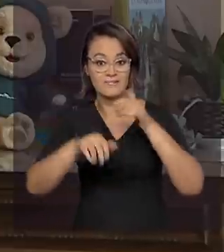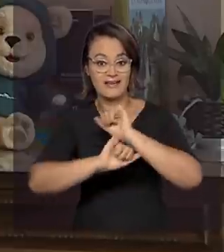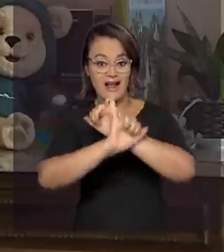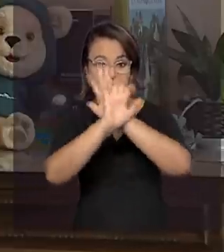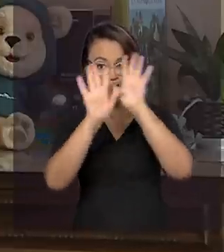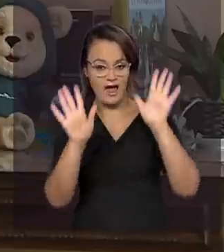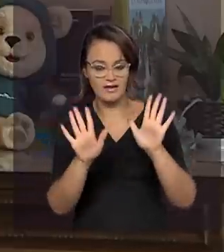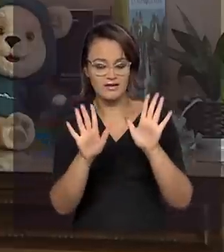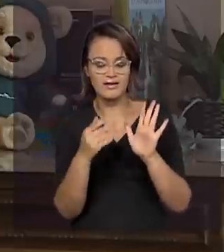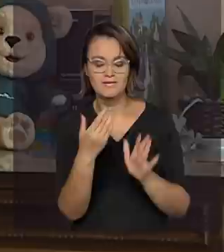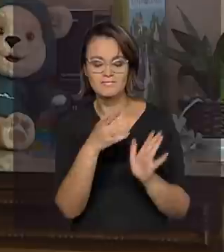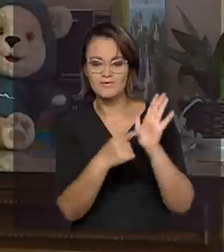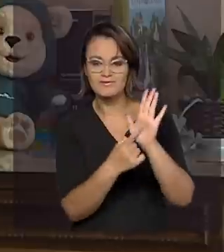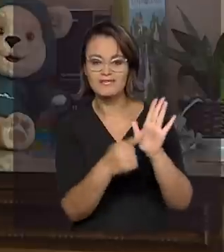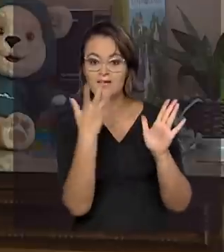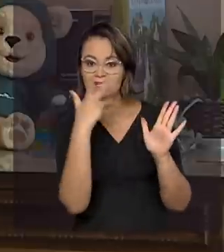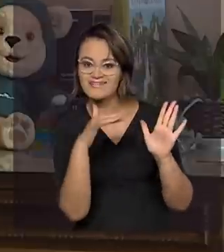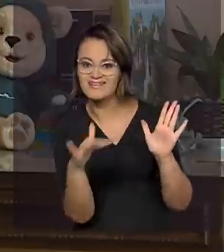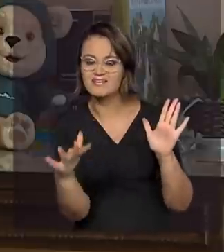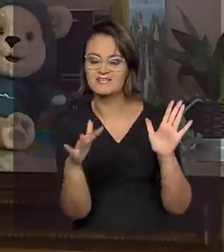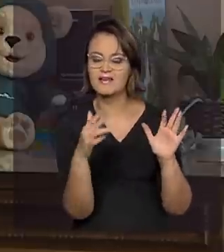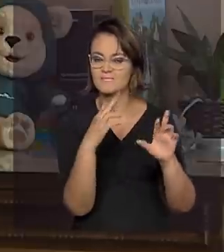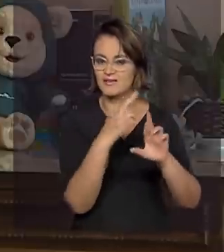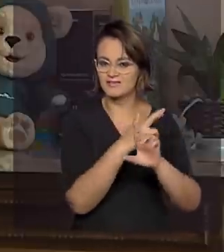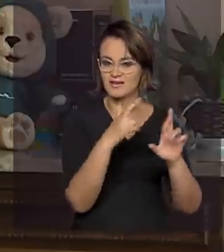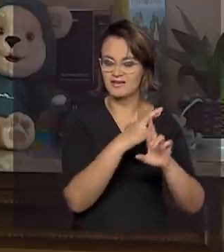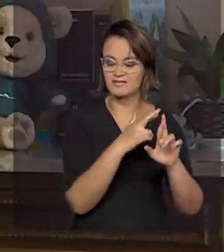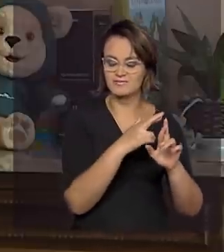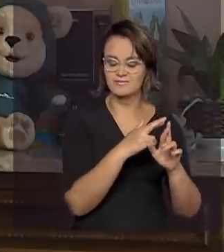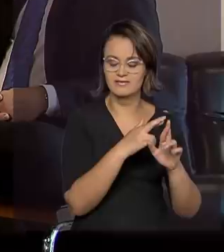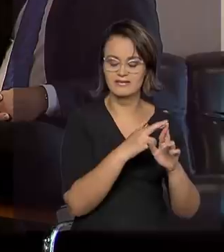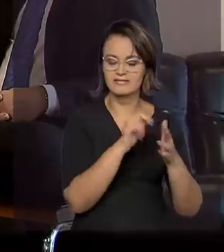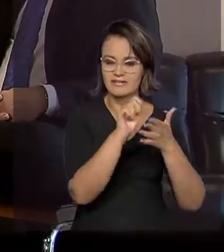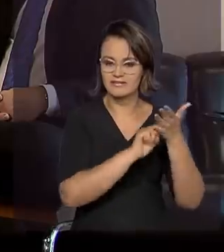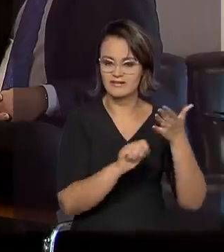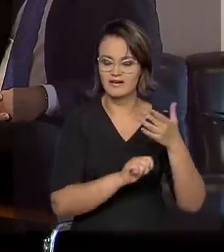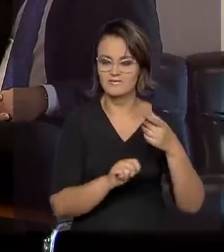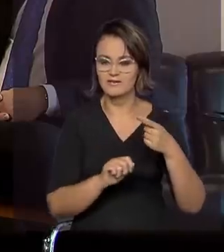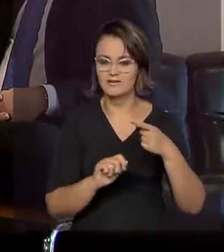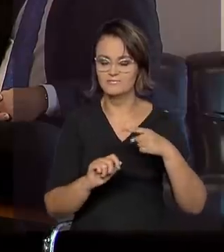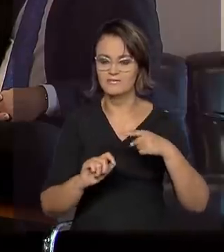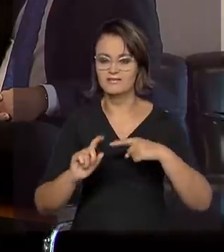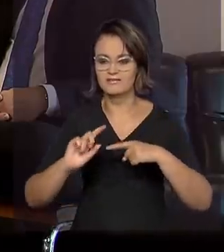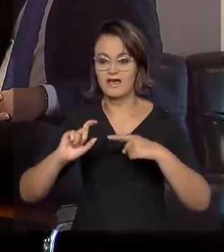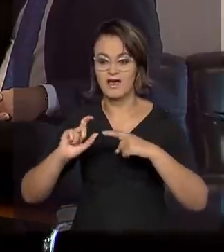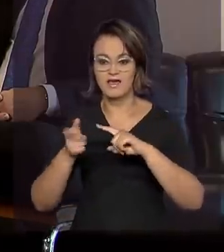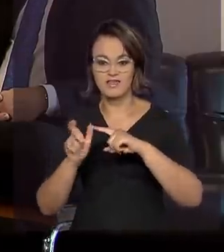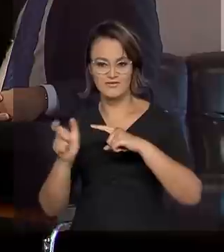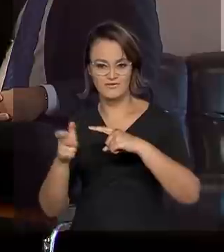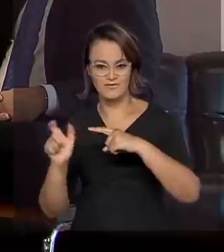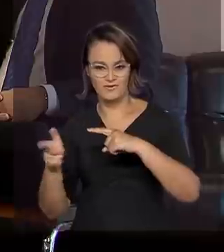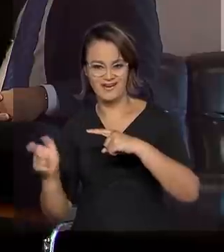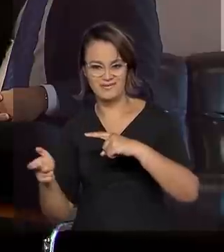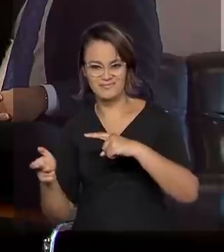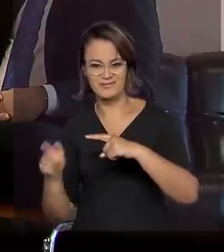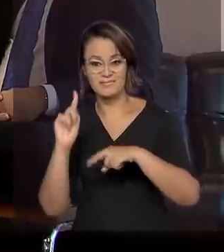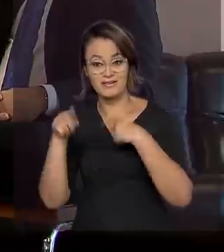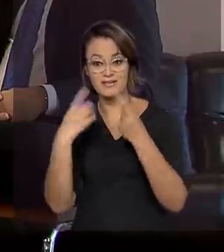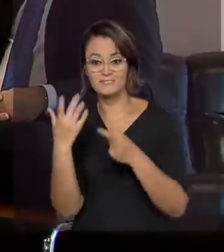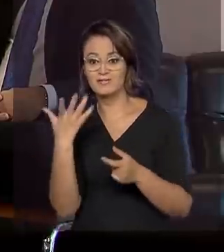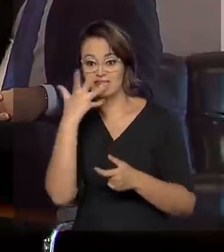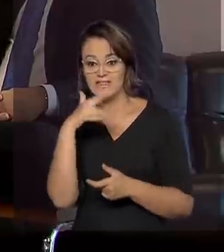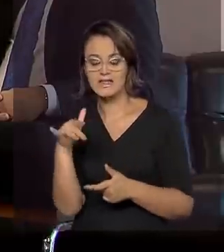sistemática as crianças as relações entre grafemas e fonemas, entre letras e sons, para que as crianças sejam capazes depois